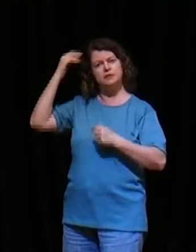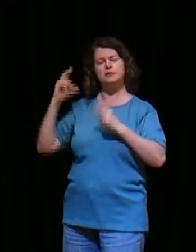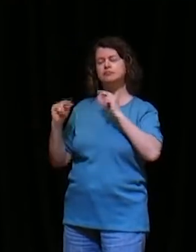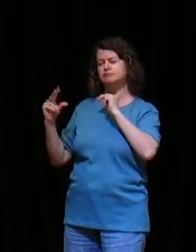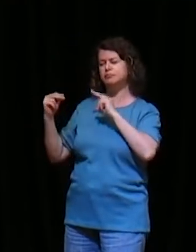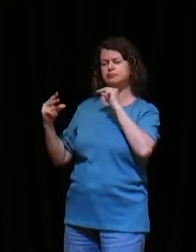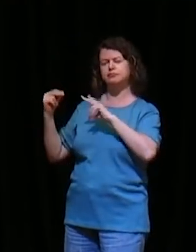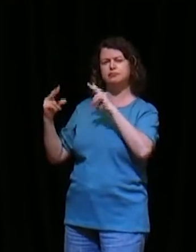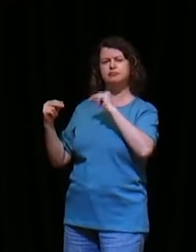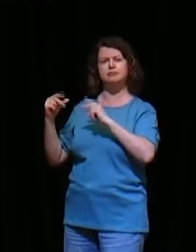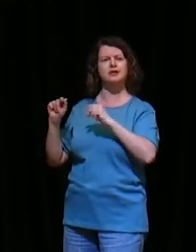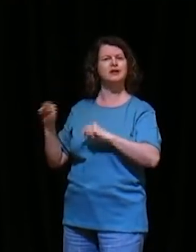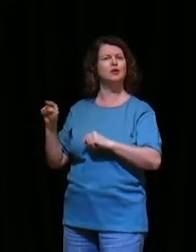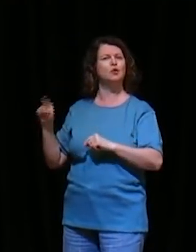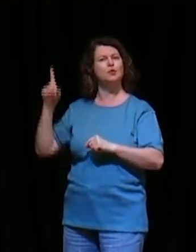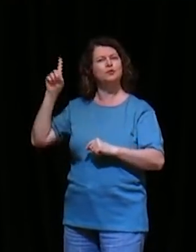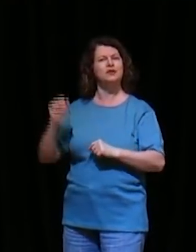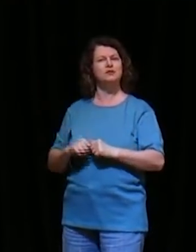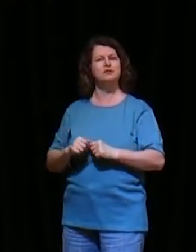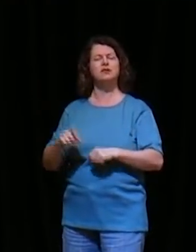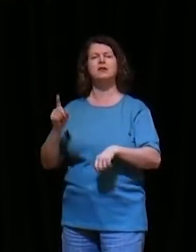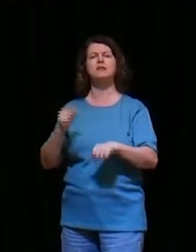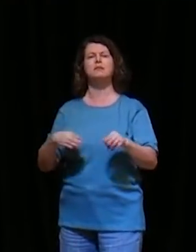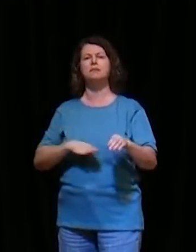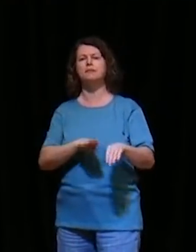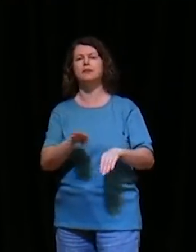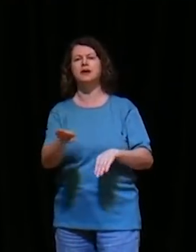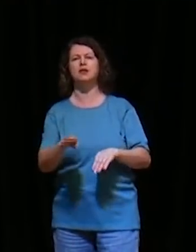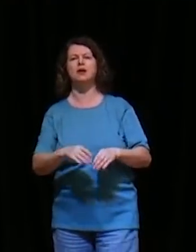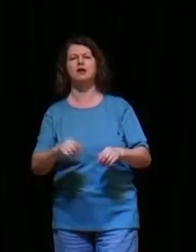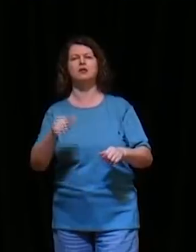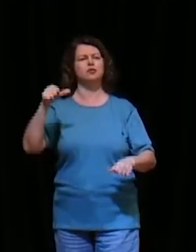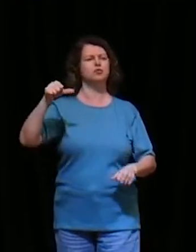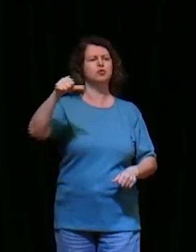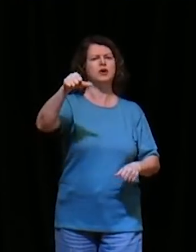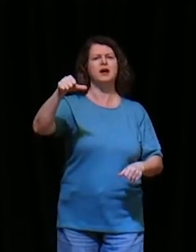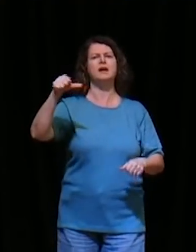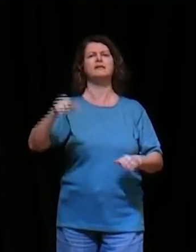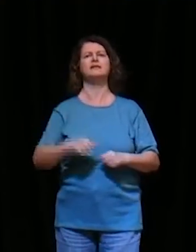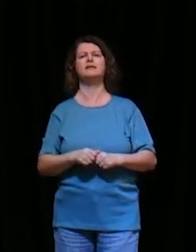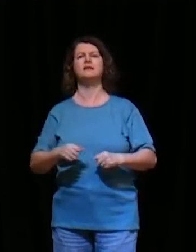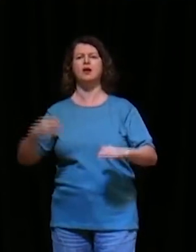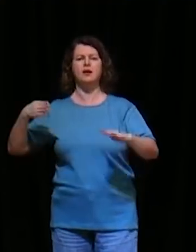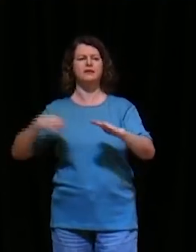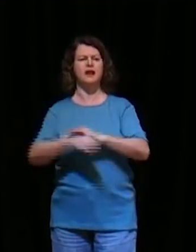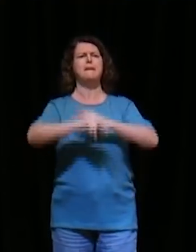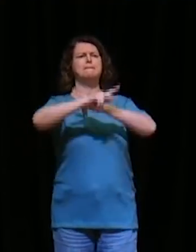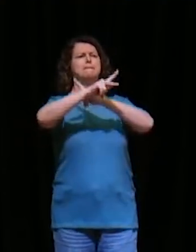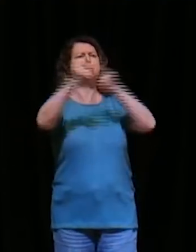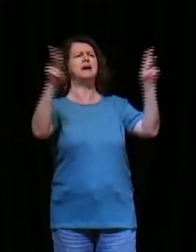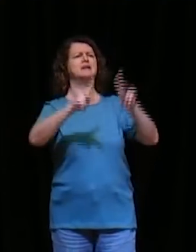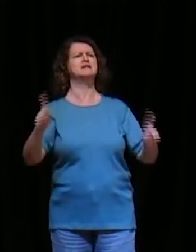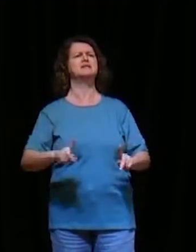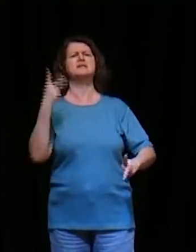carro, toquei a campainha, na hora que eu cheguei, naquela casa, eu disse, paz seja nessa casa, é chegado o reino dos céus, na